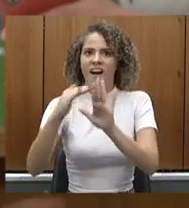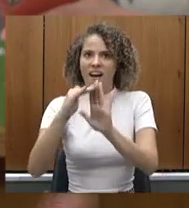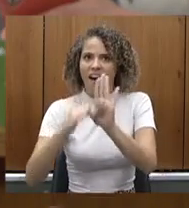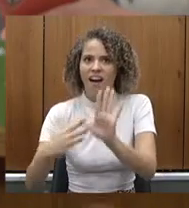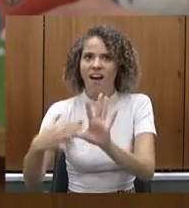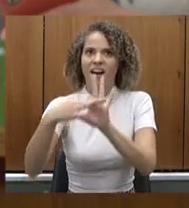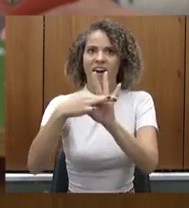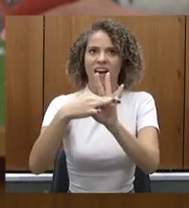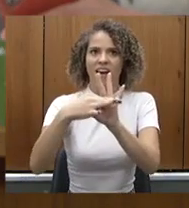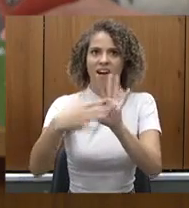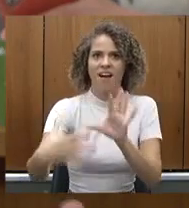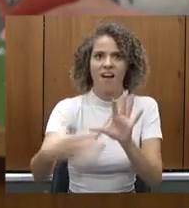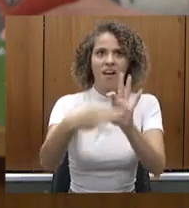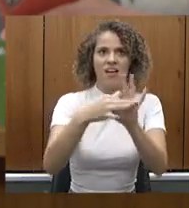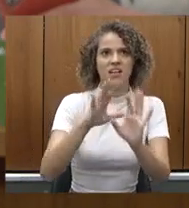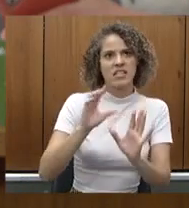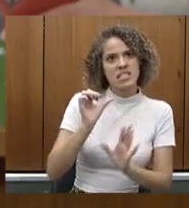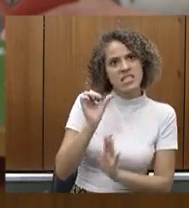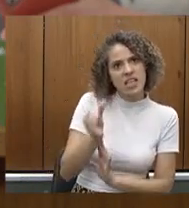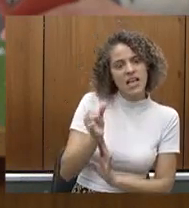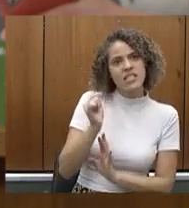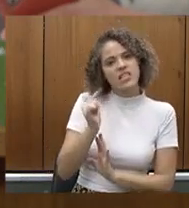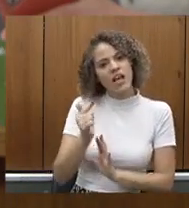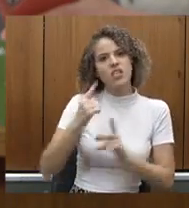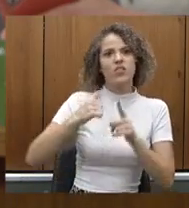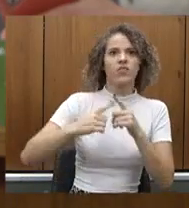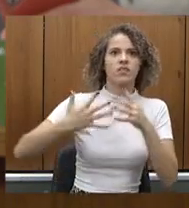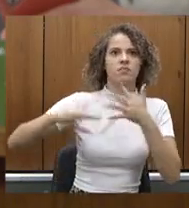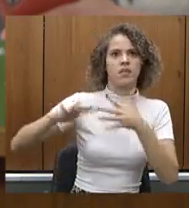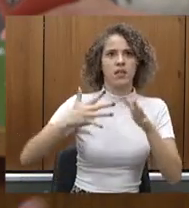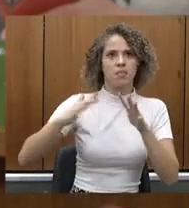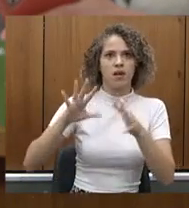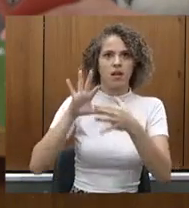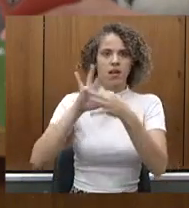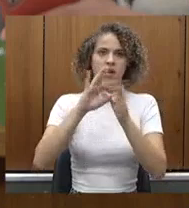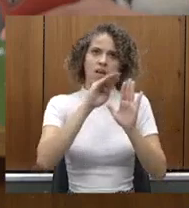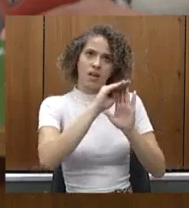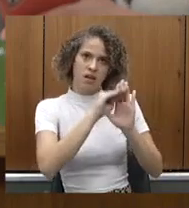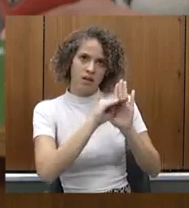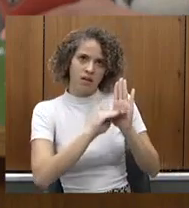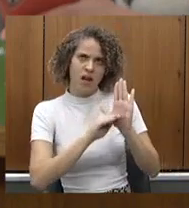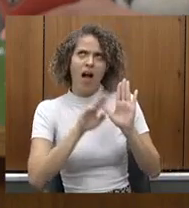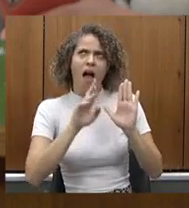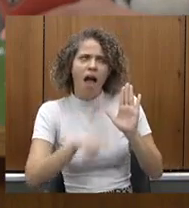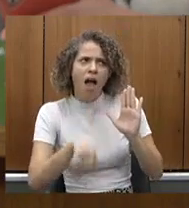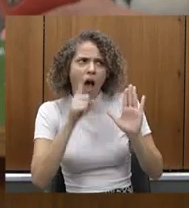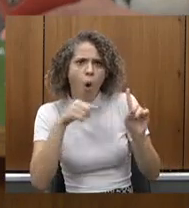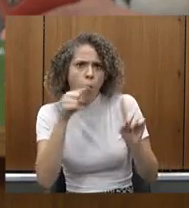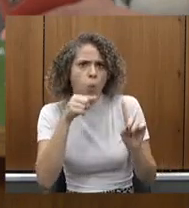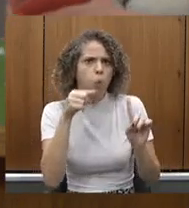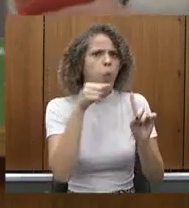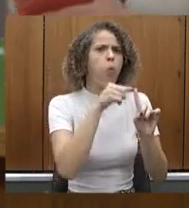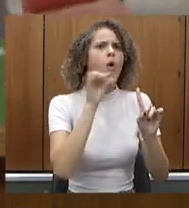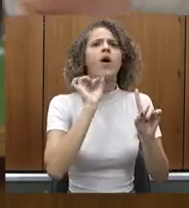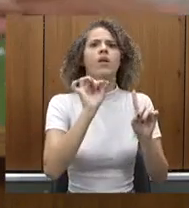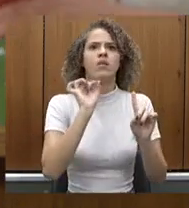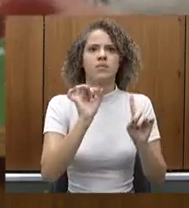tabela que chega a ter seis, sete vezes o valor da tabela. e não era uma meta inicialmente